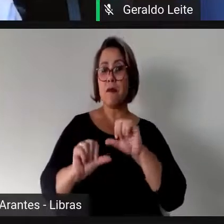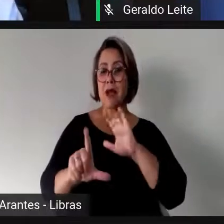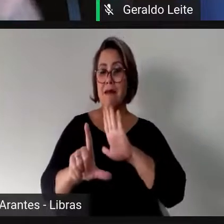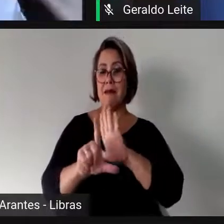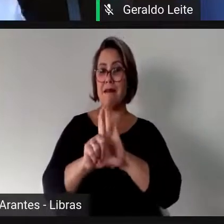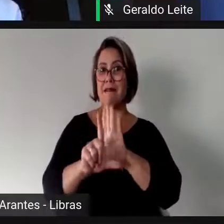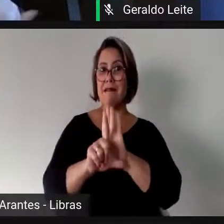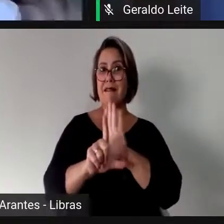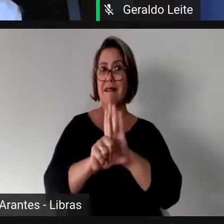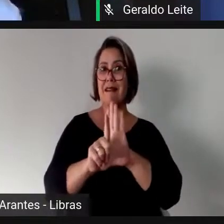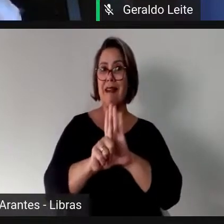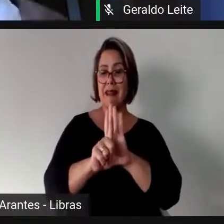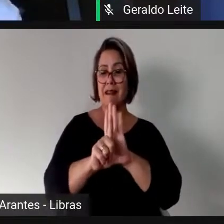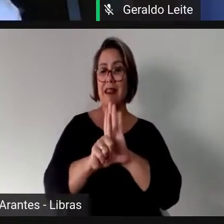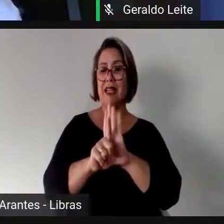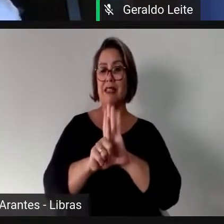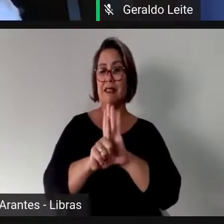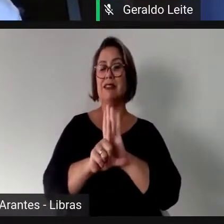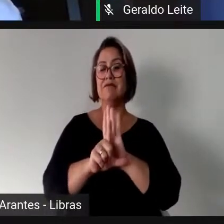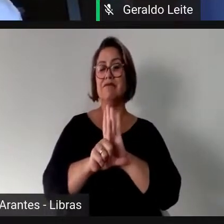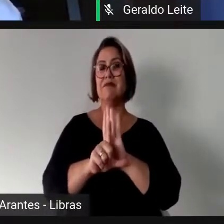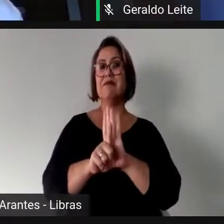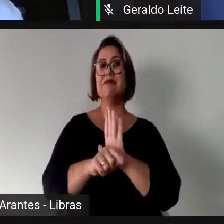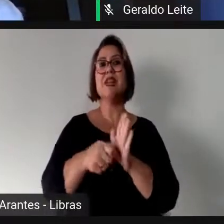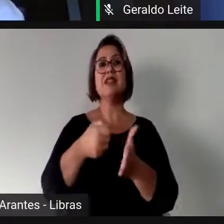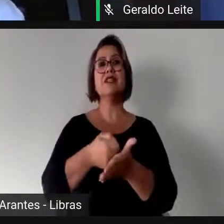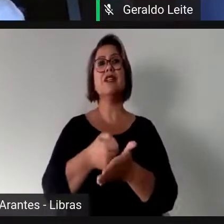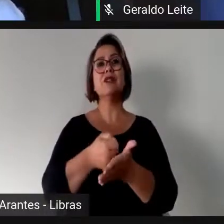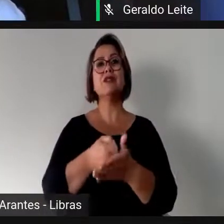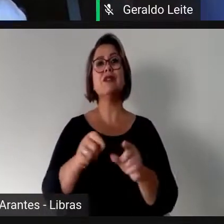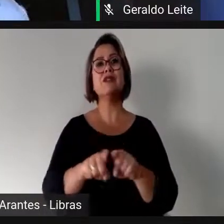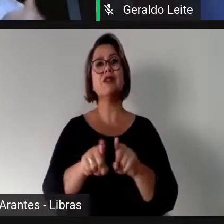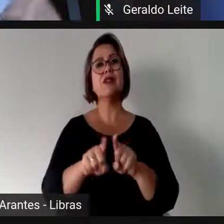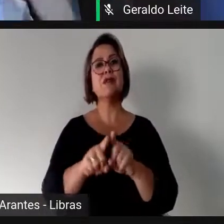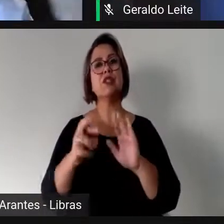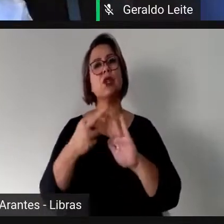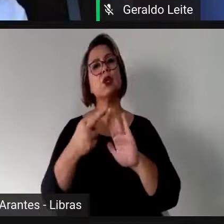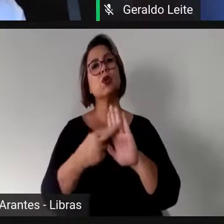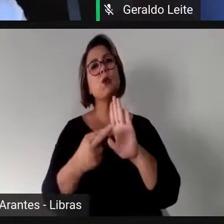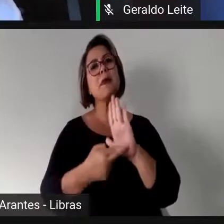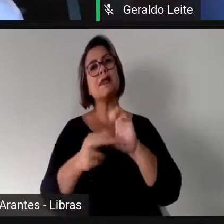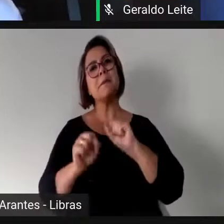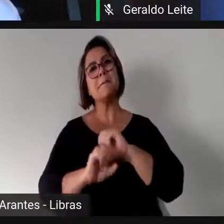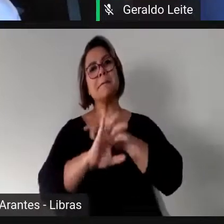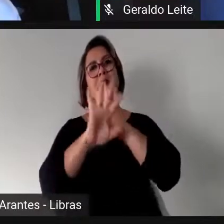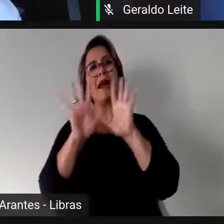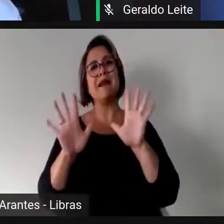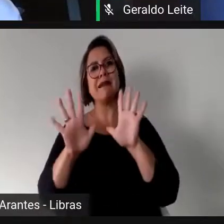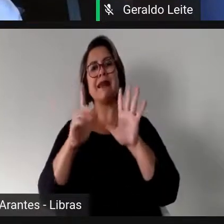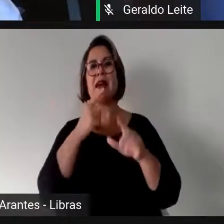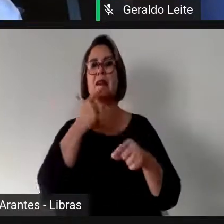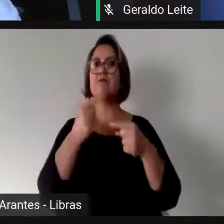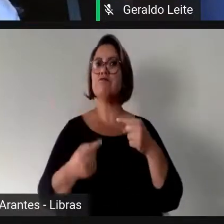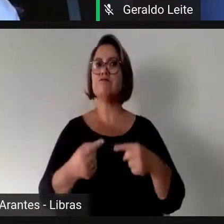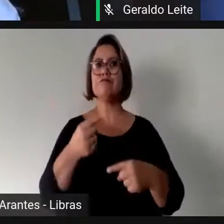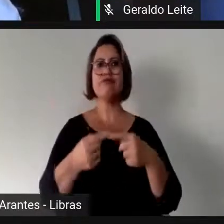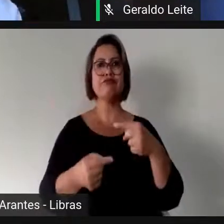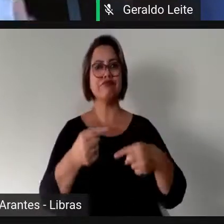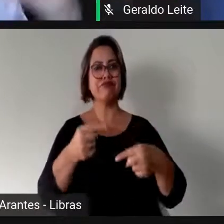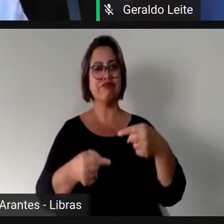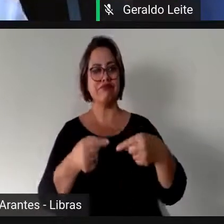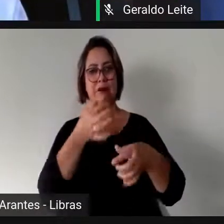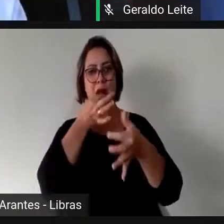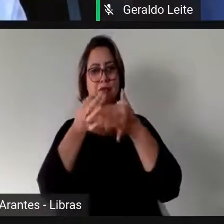judiciário e estabelecer uma regulamentação mais clara, né, e pode-se discutir nesse